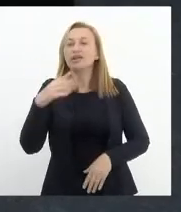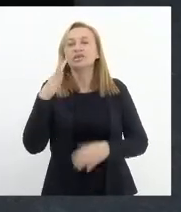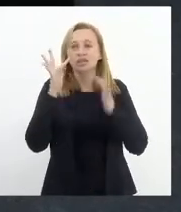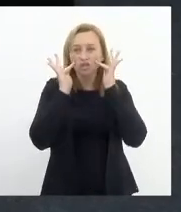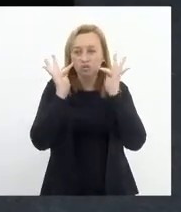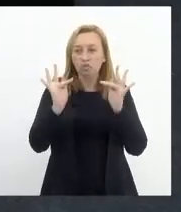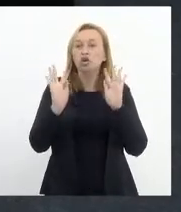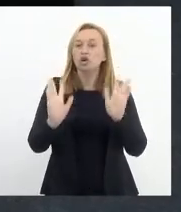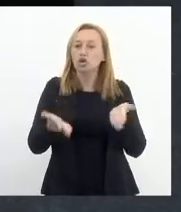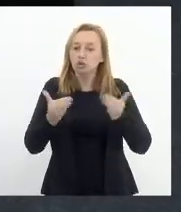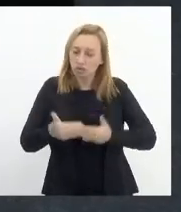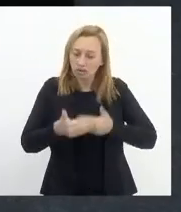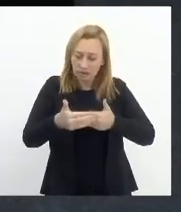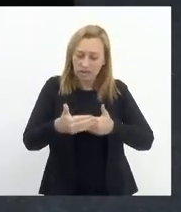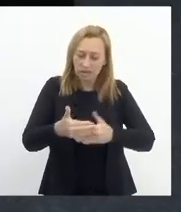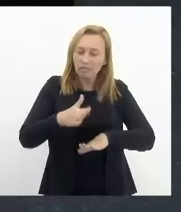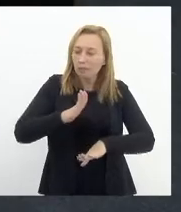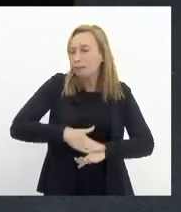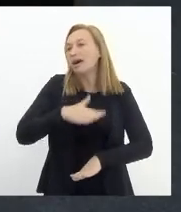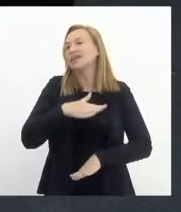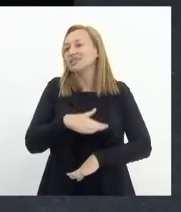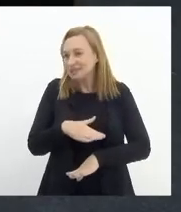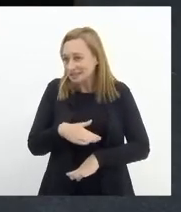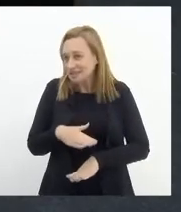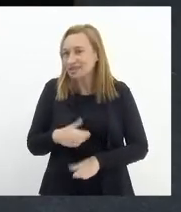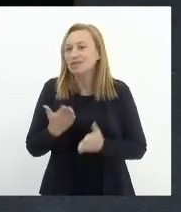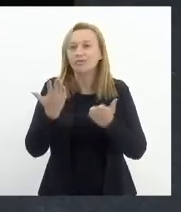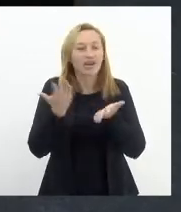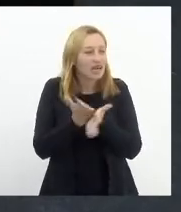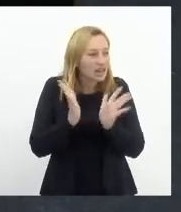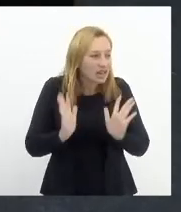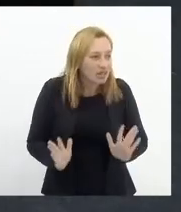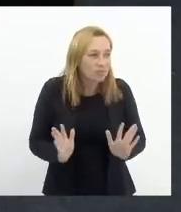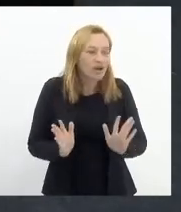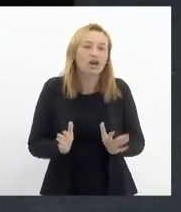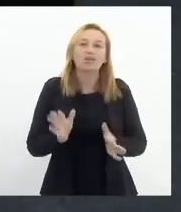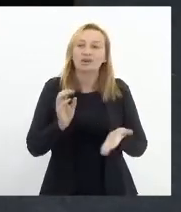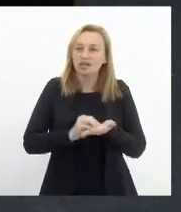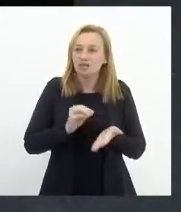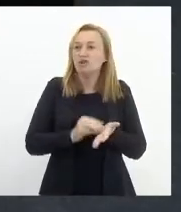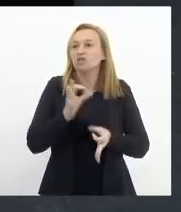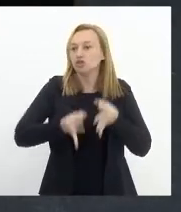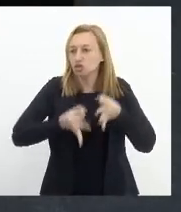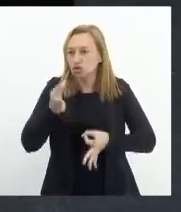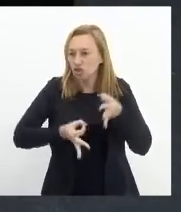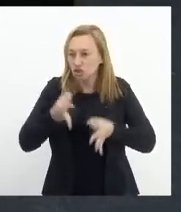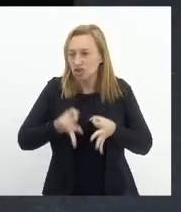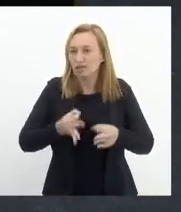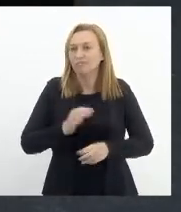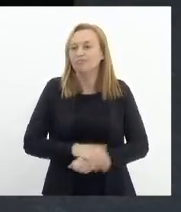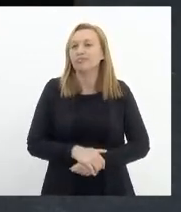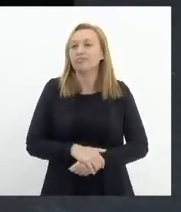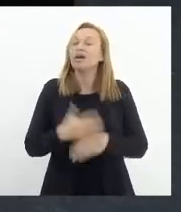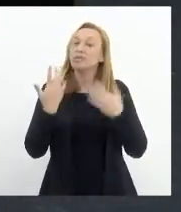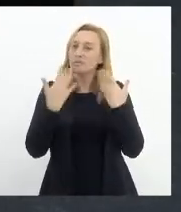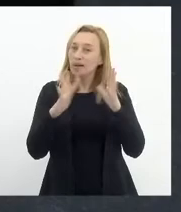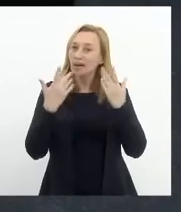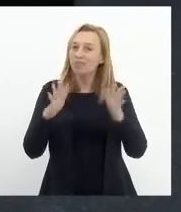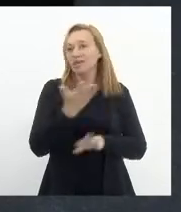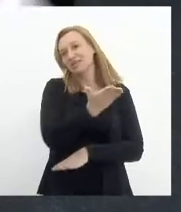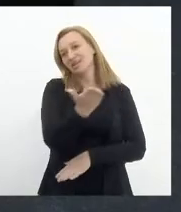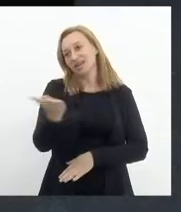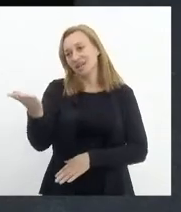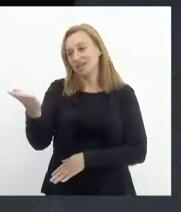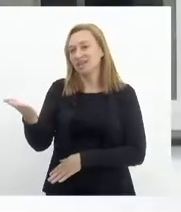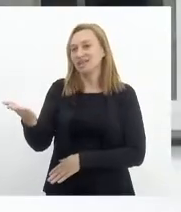nós avançamos mais um passo para acabar com essa injustiça. Parabéns a esses guerreiros